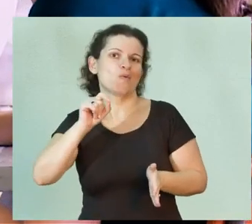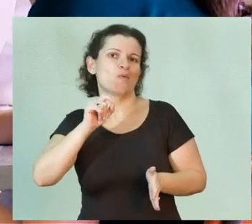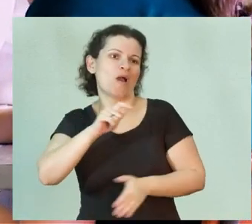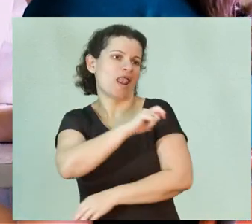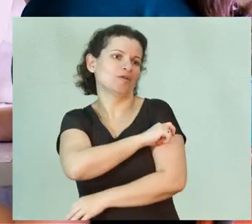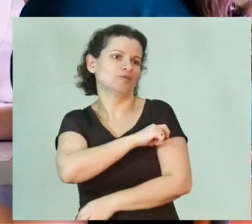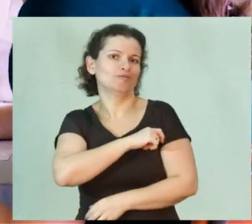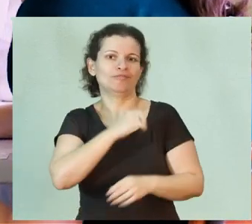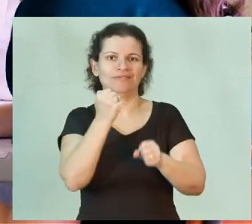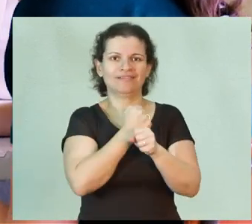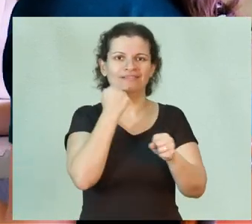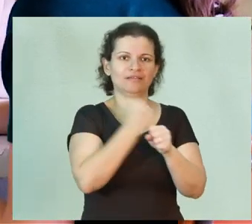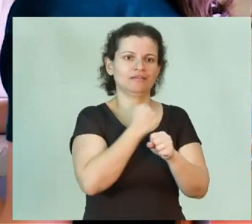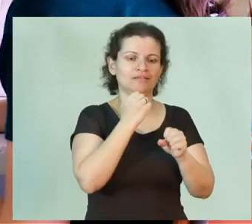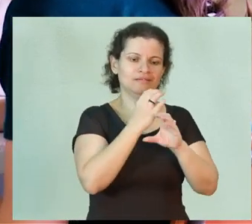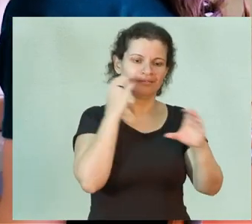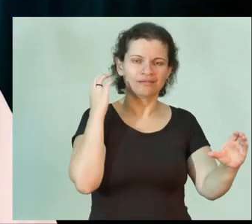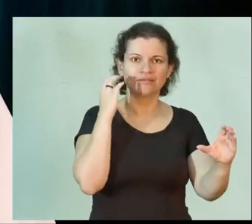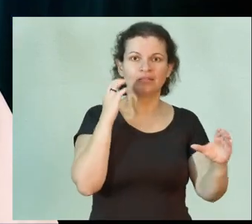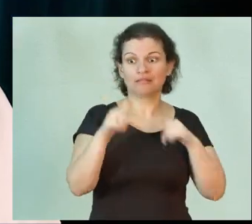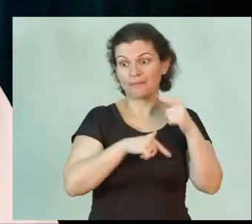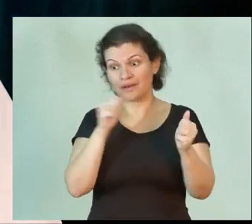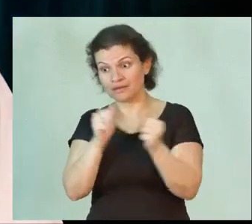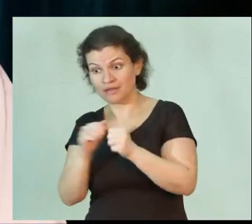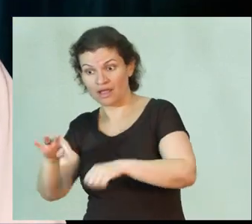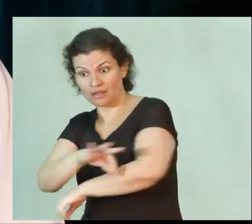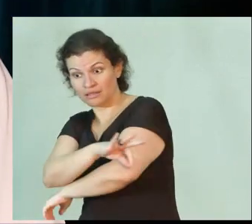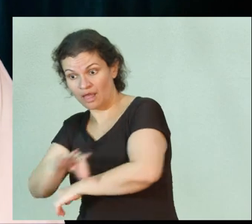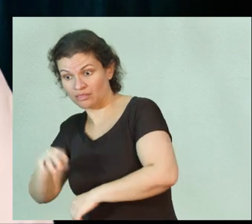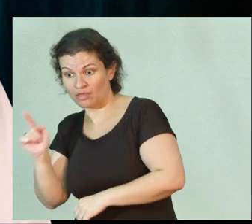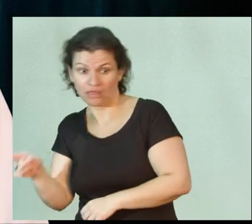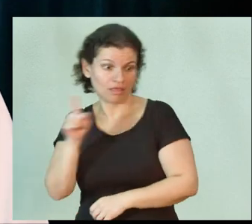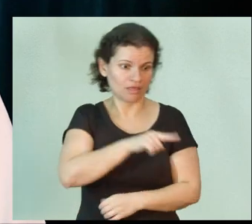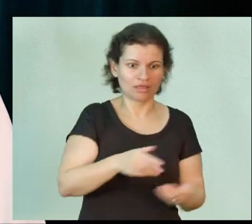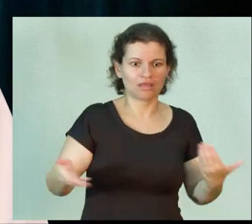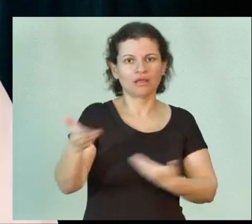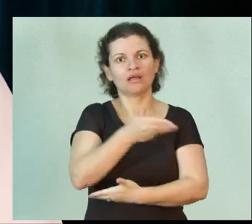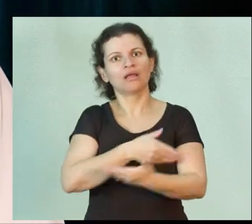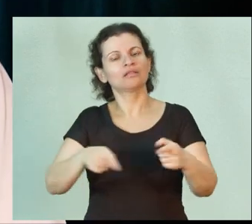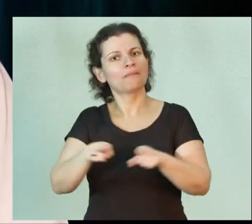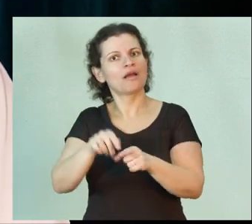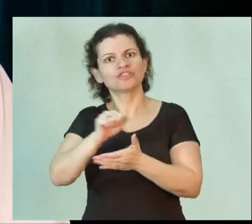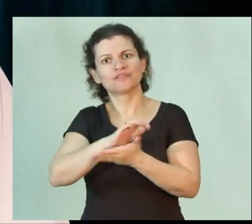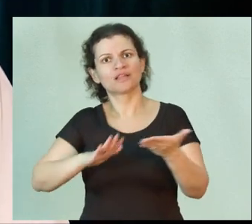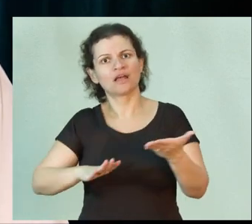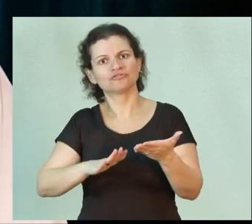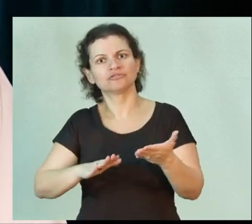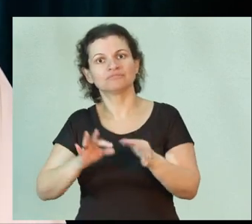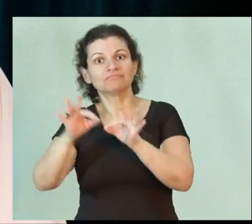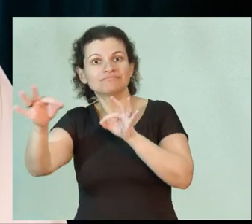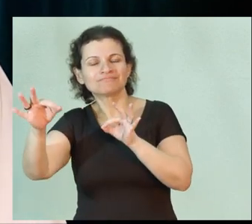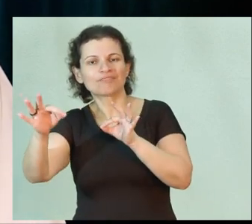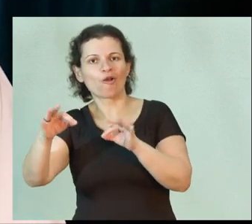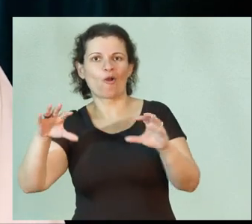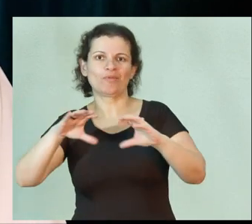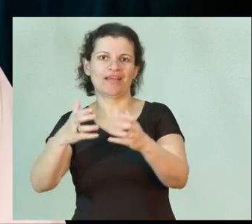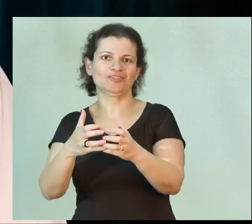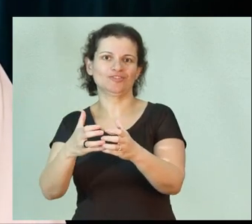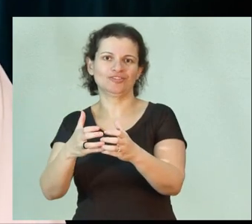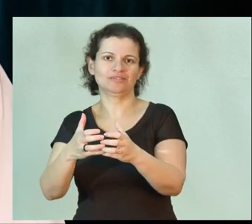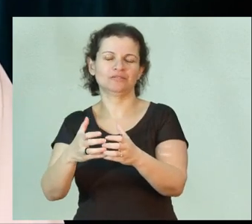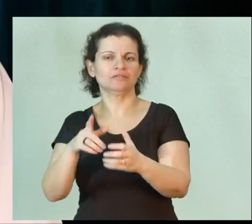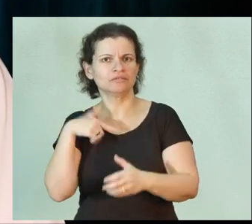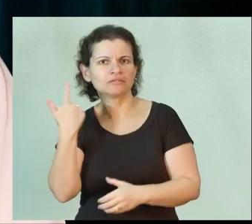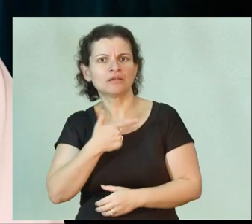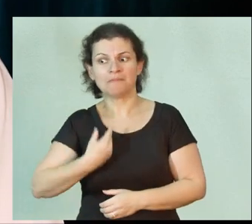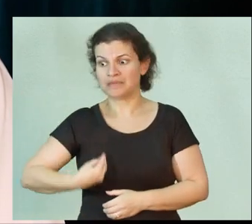aluno de engenharia civil às vezes trabalha com um arquiteto e vice-versa, e também atividades de extensão com a comunidade, a gente é